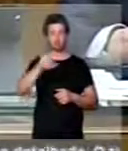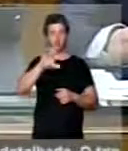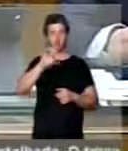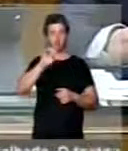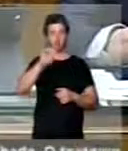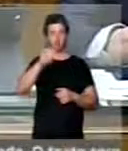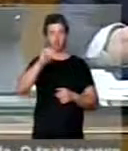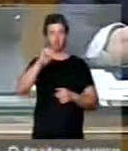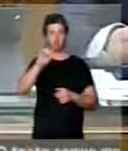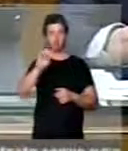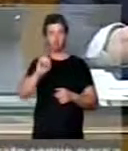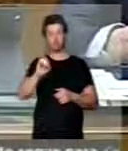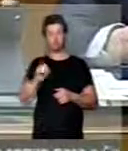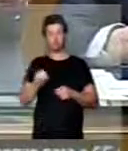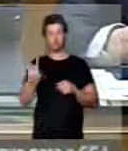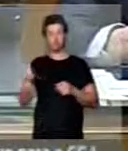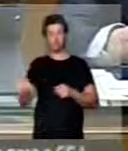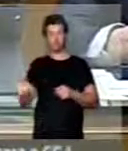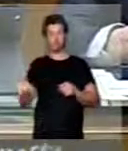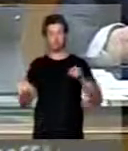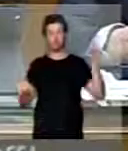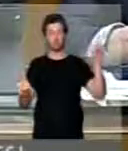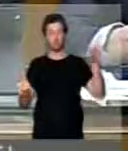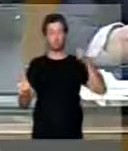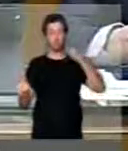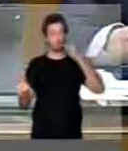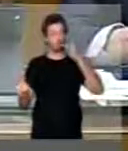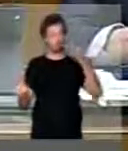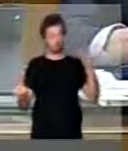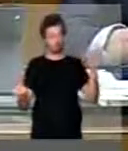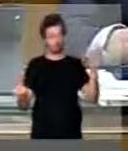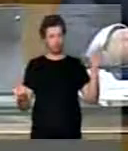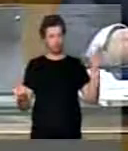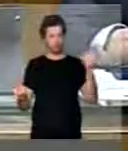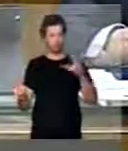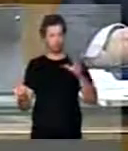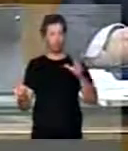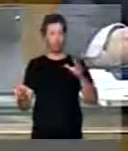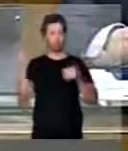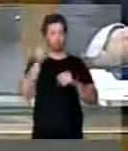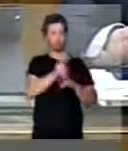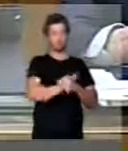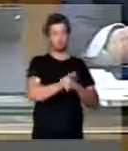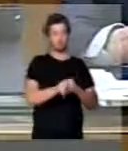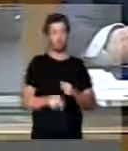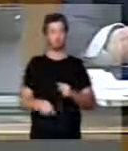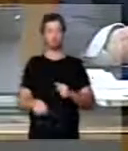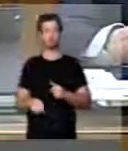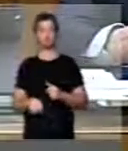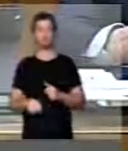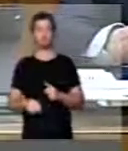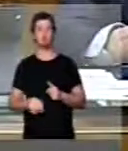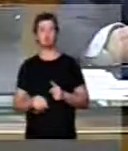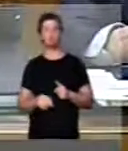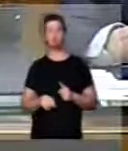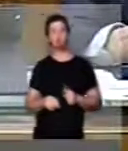deputado... Eu vou dar a dois, em seguida o deputado, após sair da tribuna... Eu pedi antes, senhora. Senhor presidente,